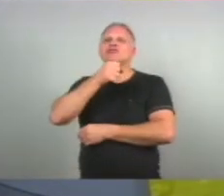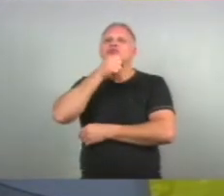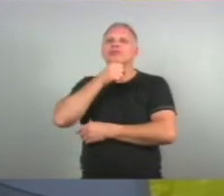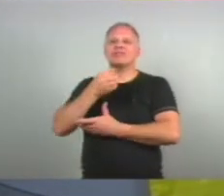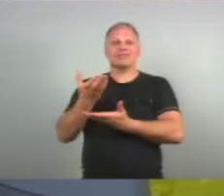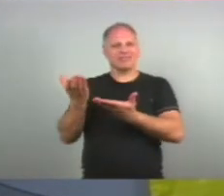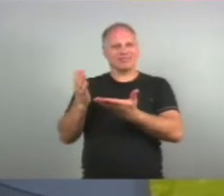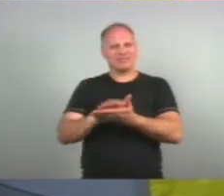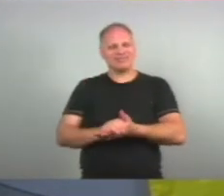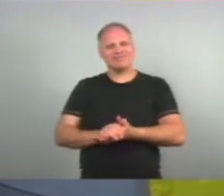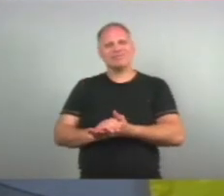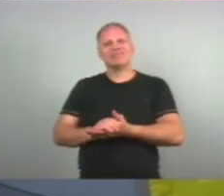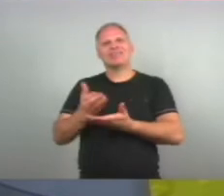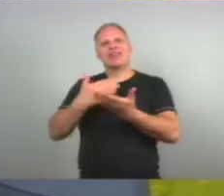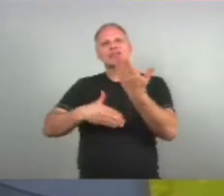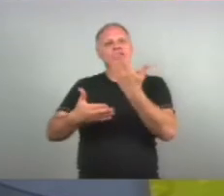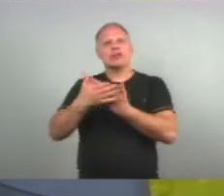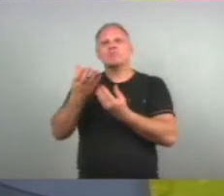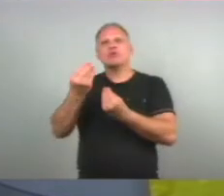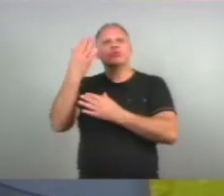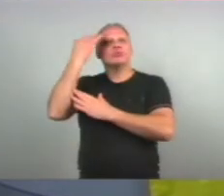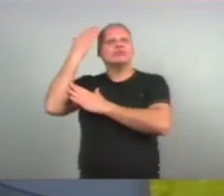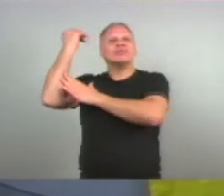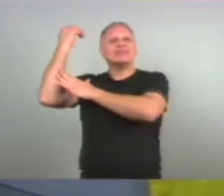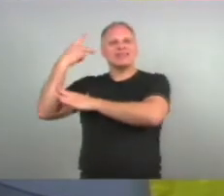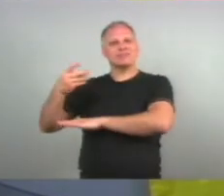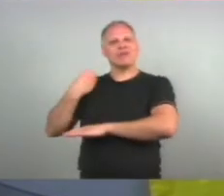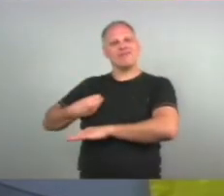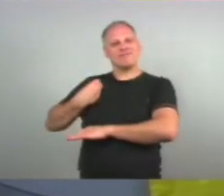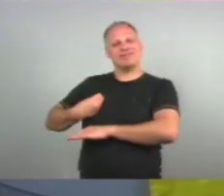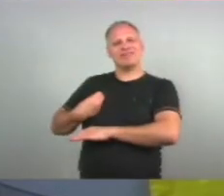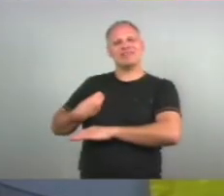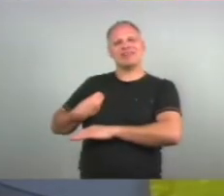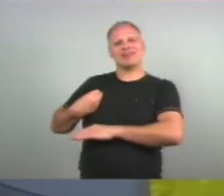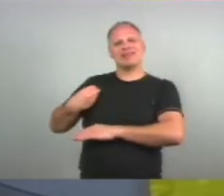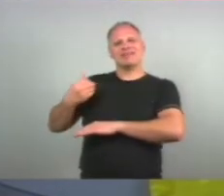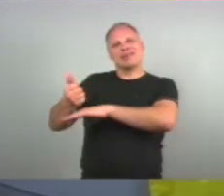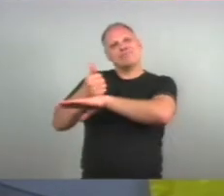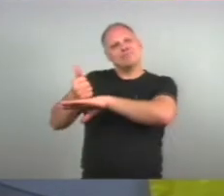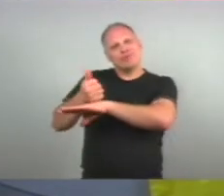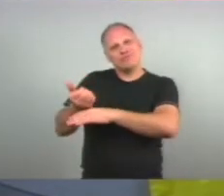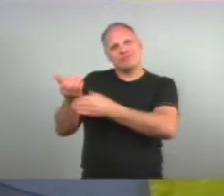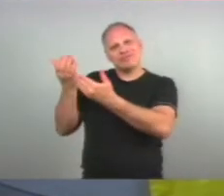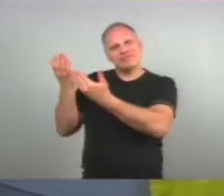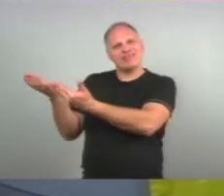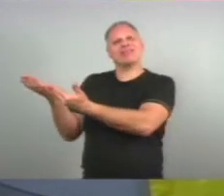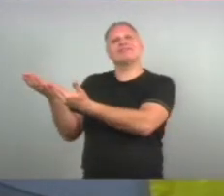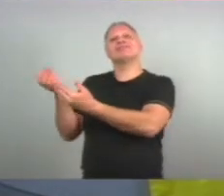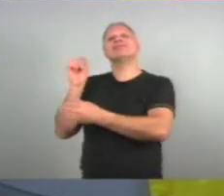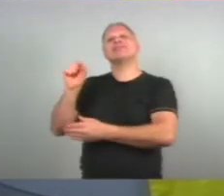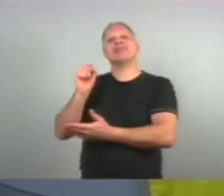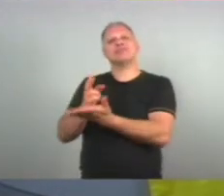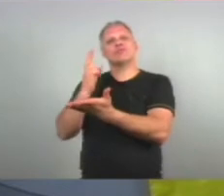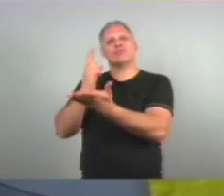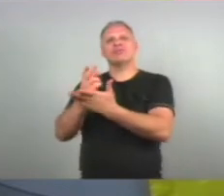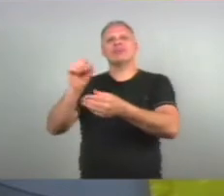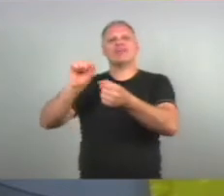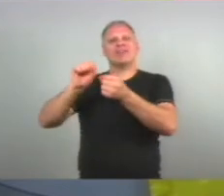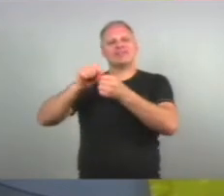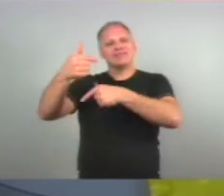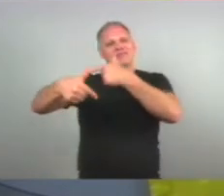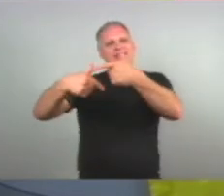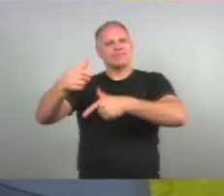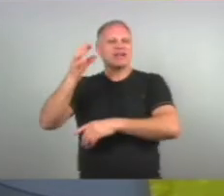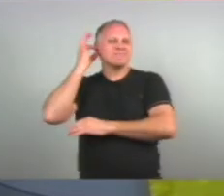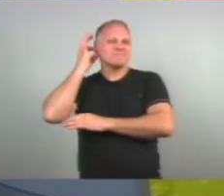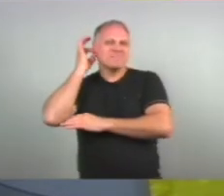Eu quero que tu tenha Muito sucesso Na tua trajetória Profissional E que continue Fazendo esse trabalho